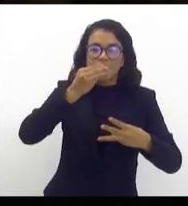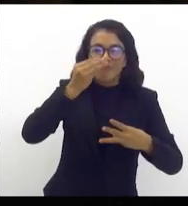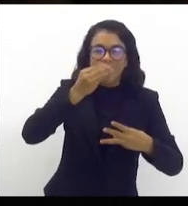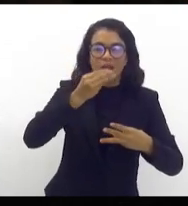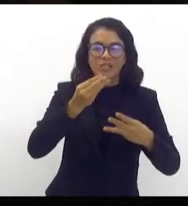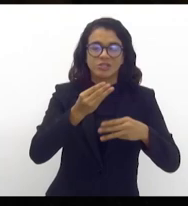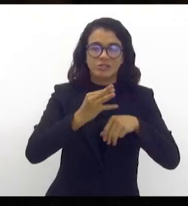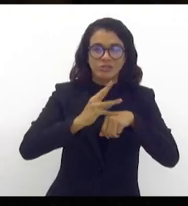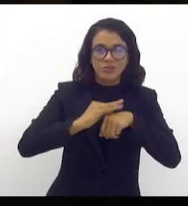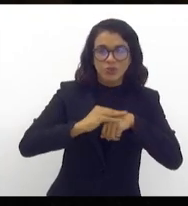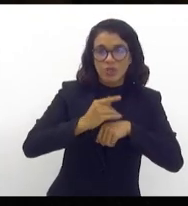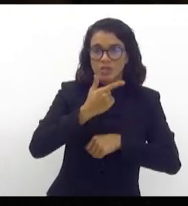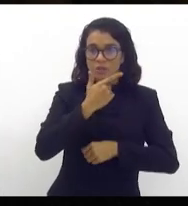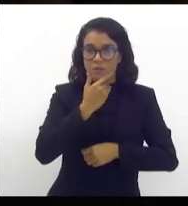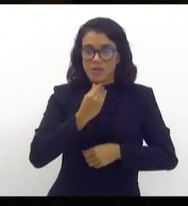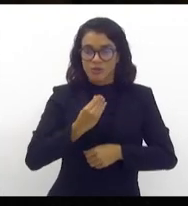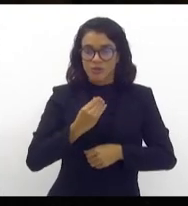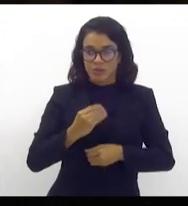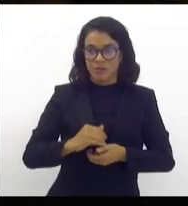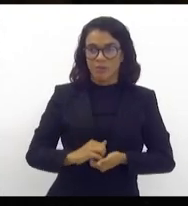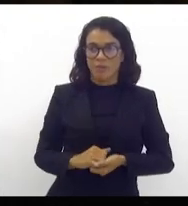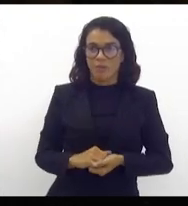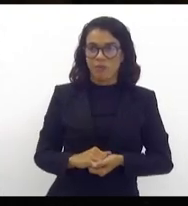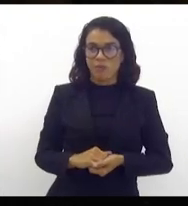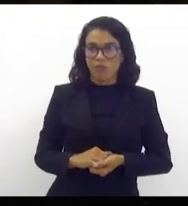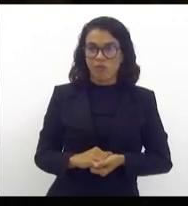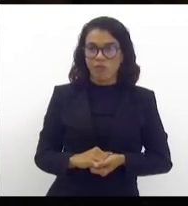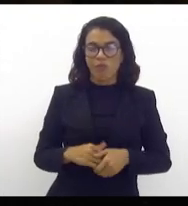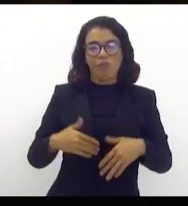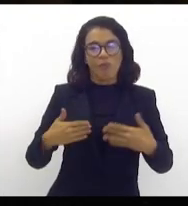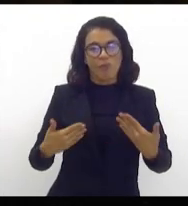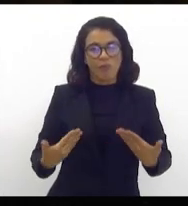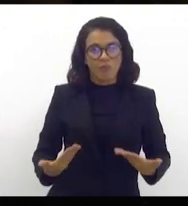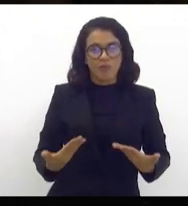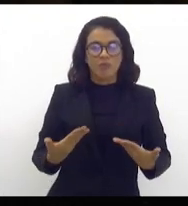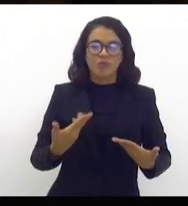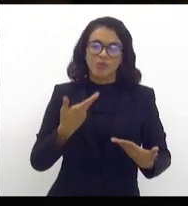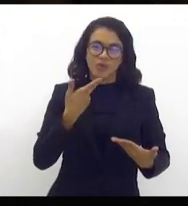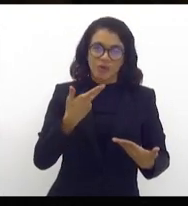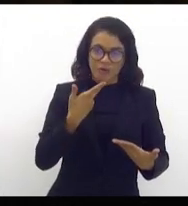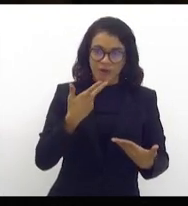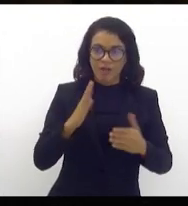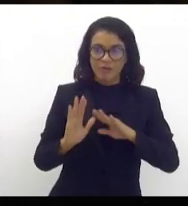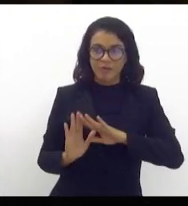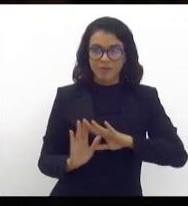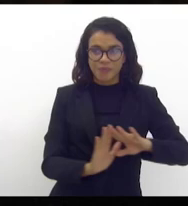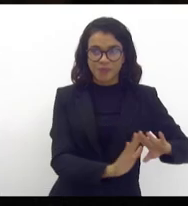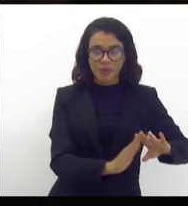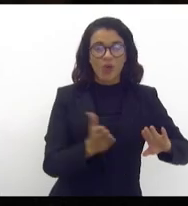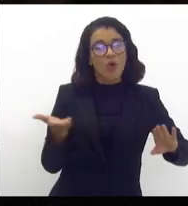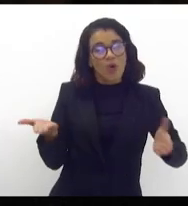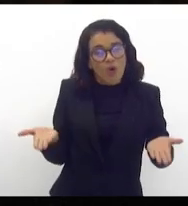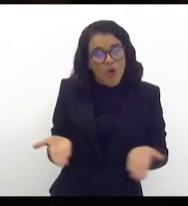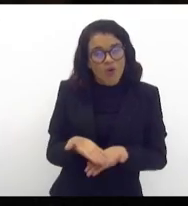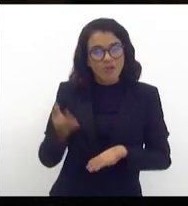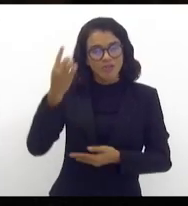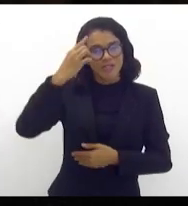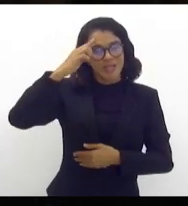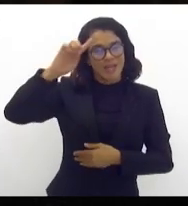masculinas. Dito isso, hoje também é dia